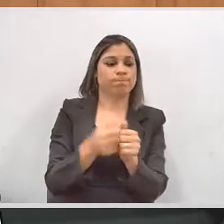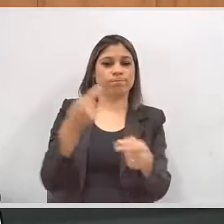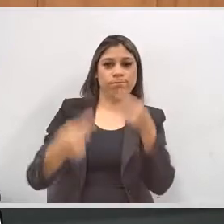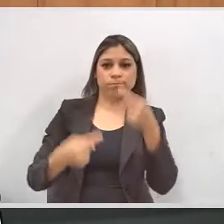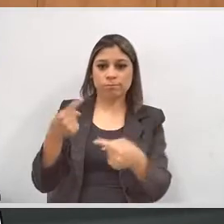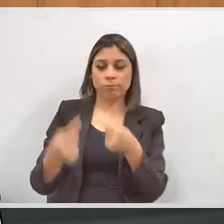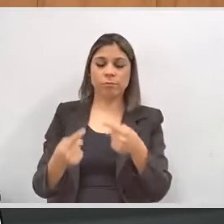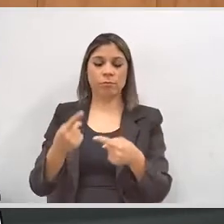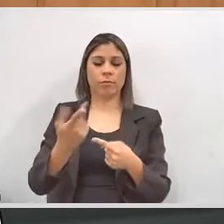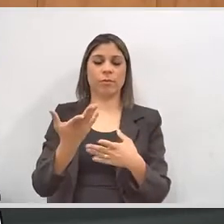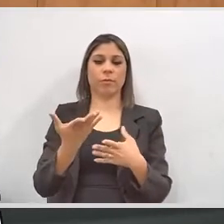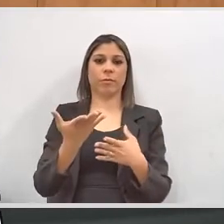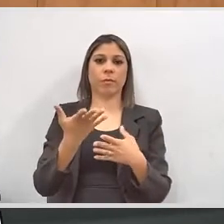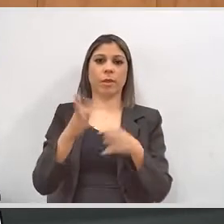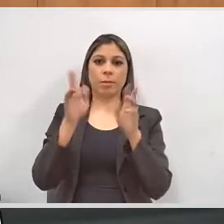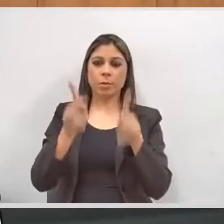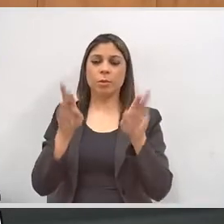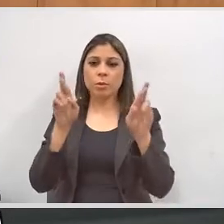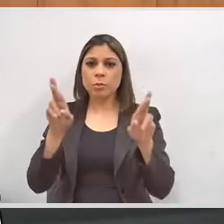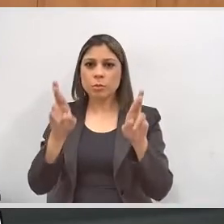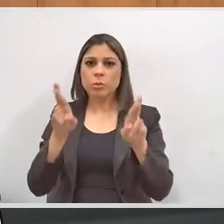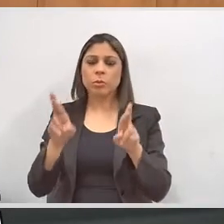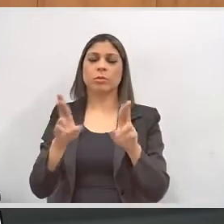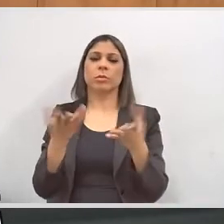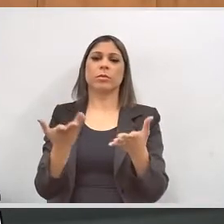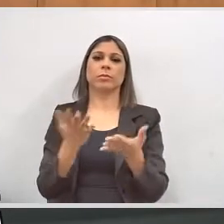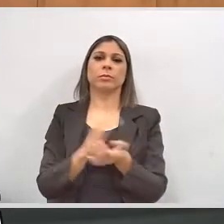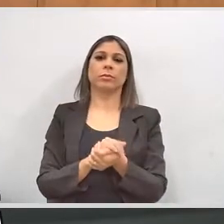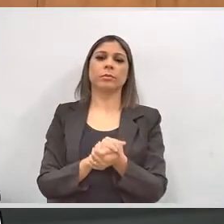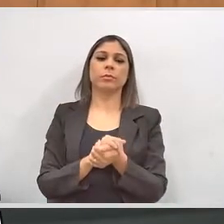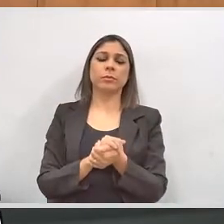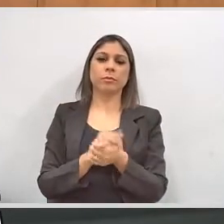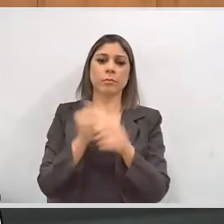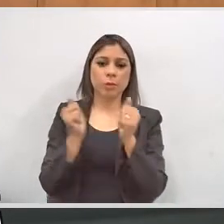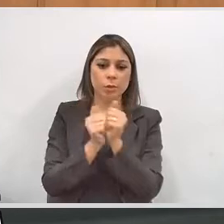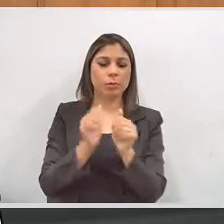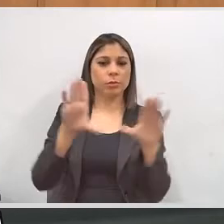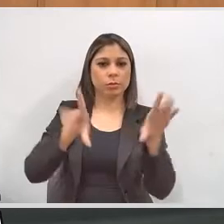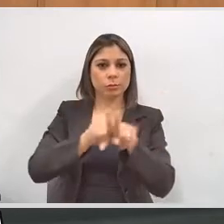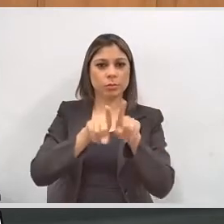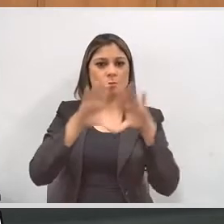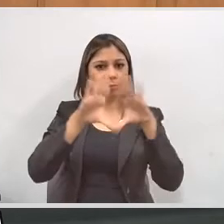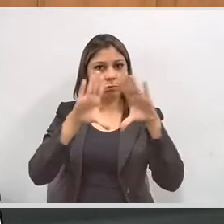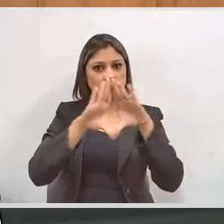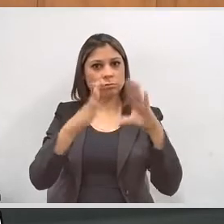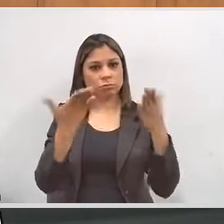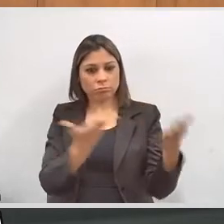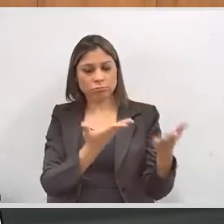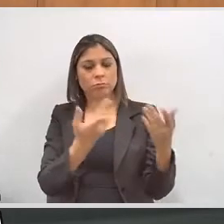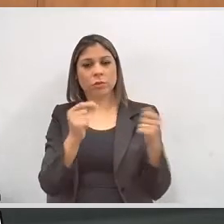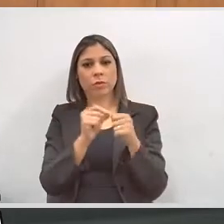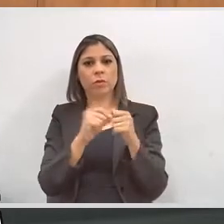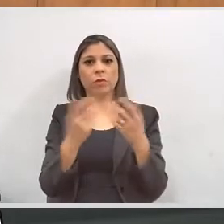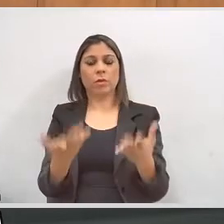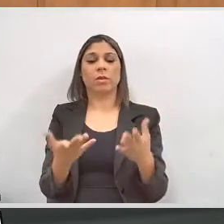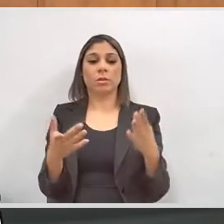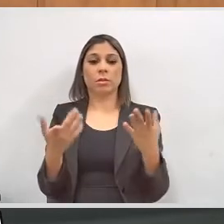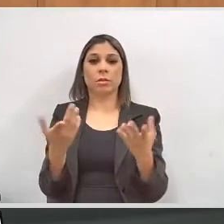poderes públicos municipais e com toda a sociedade envolvida e, mais uma vez, essa ação da Assembleia que o senhor promove